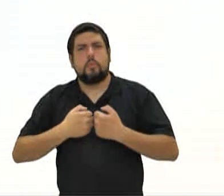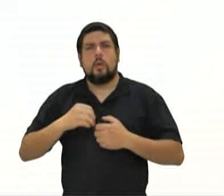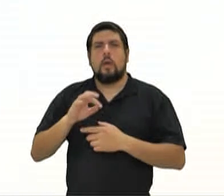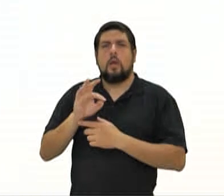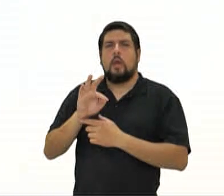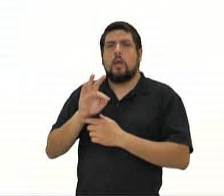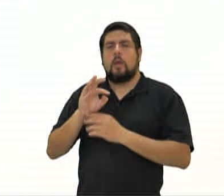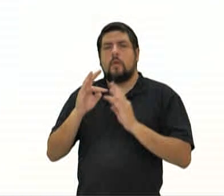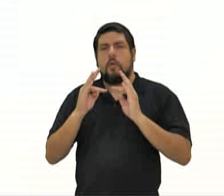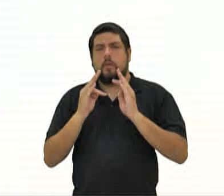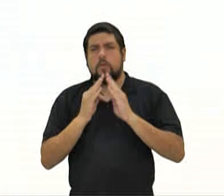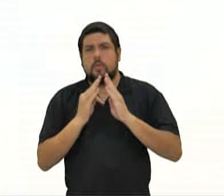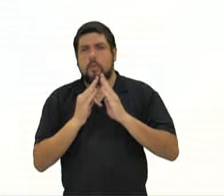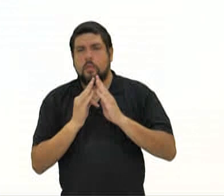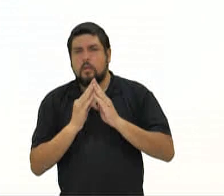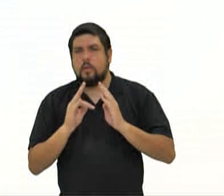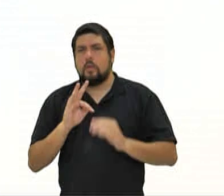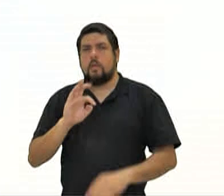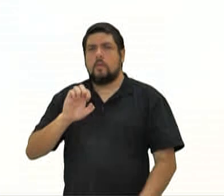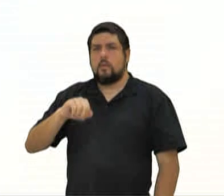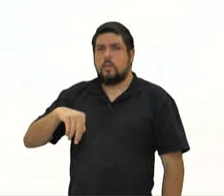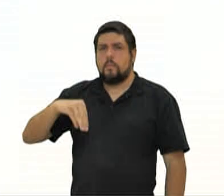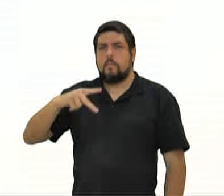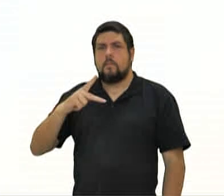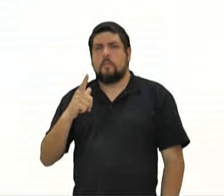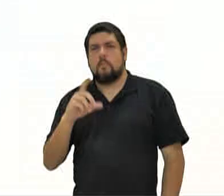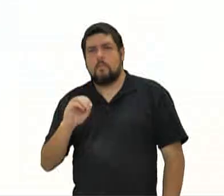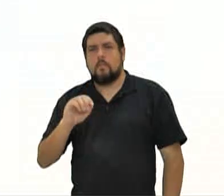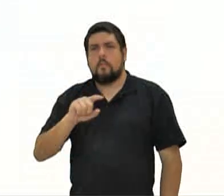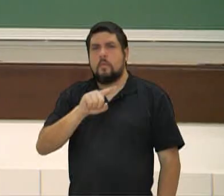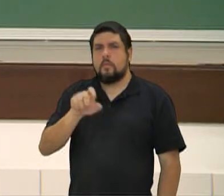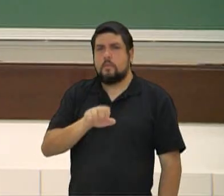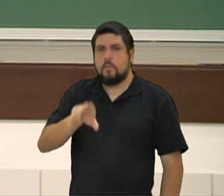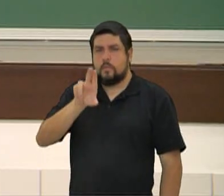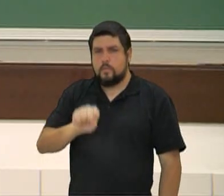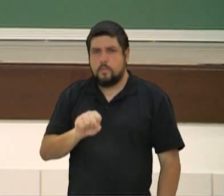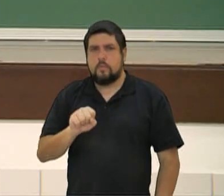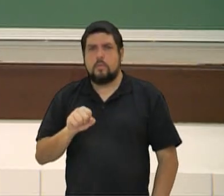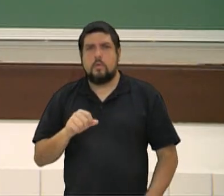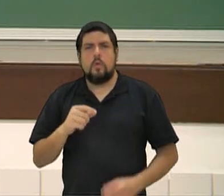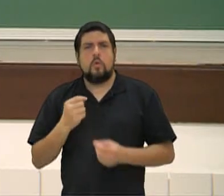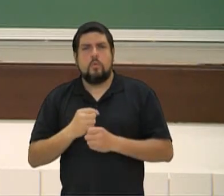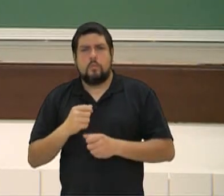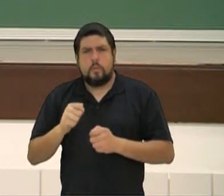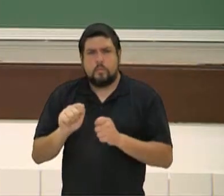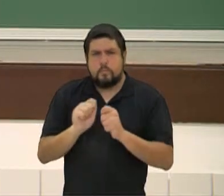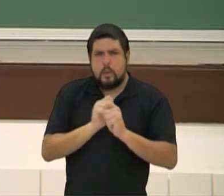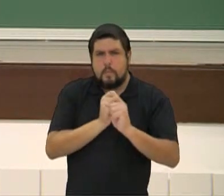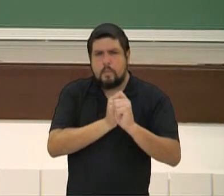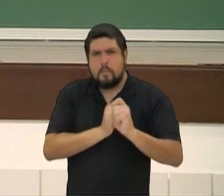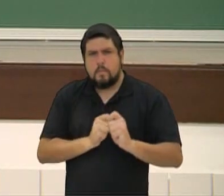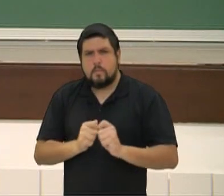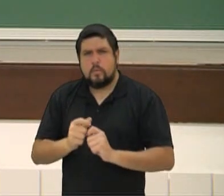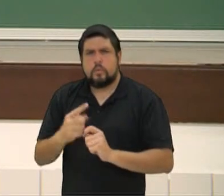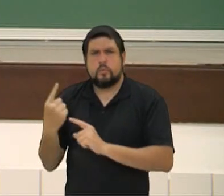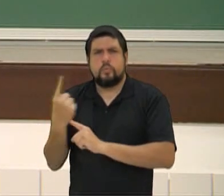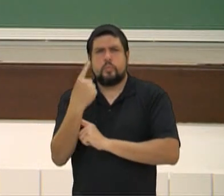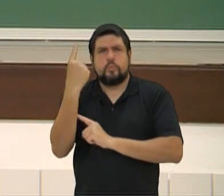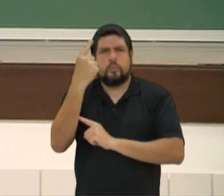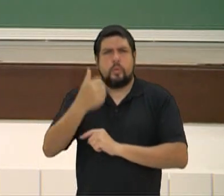Roberto comentou que tinha essa estátua com mais de, enfim, 12 metros de altura. Pensa o tamanho disso aqui.